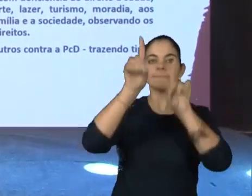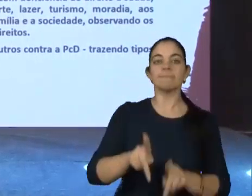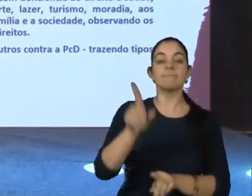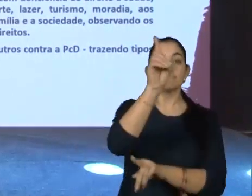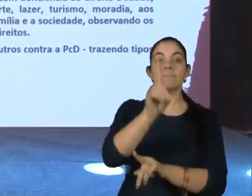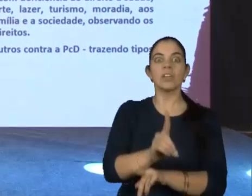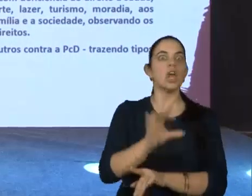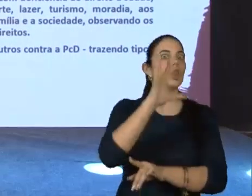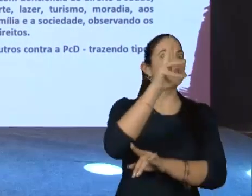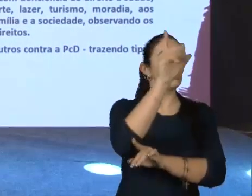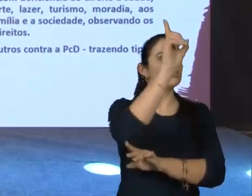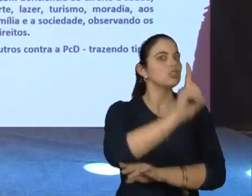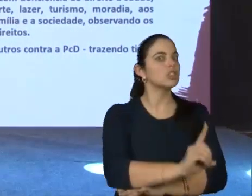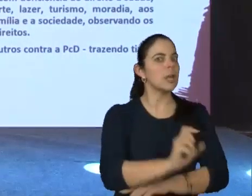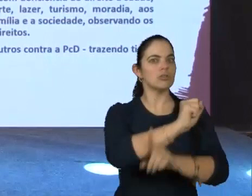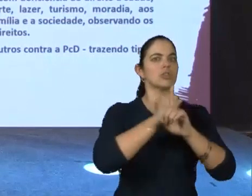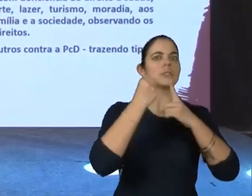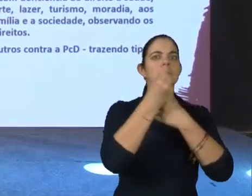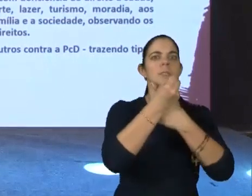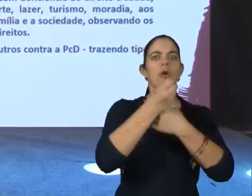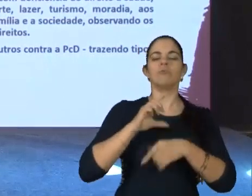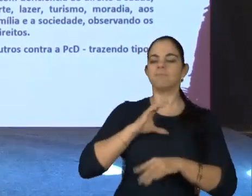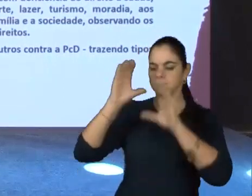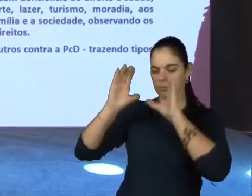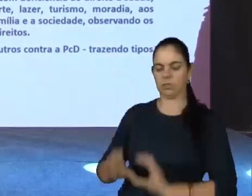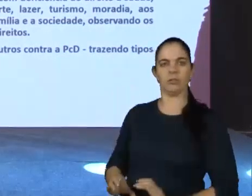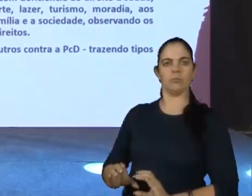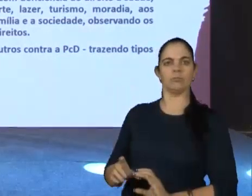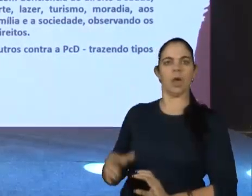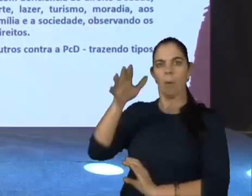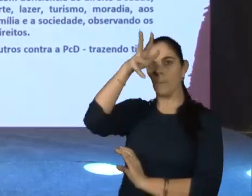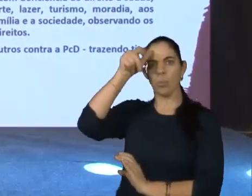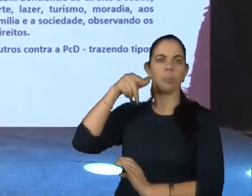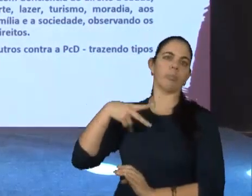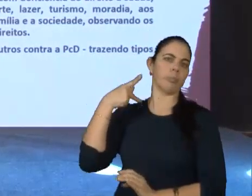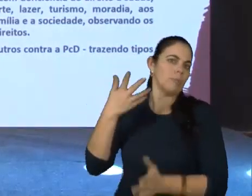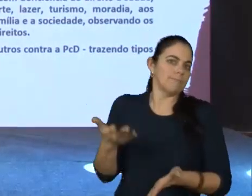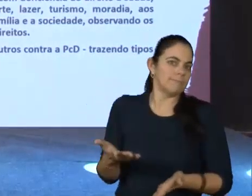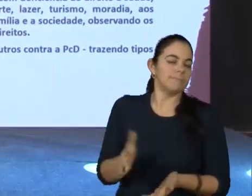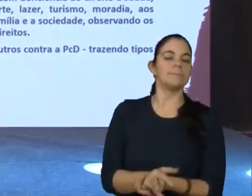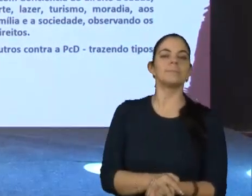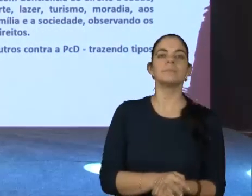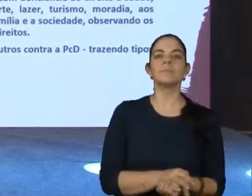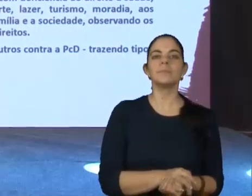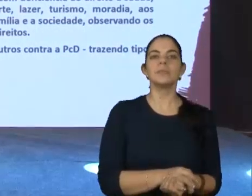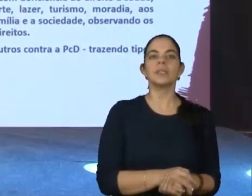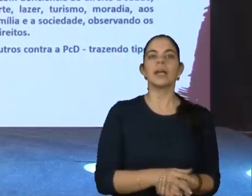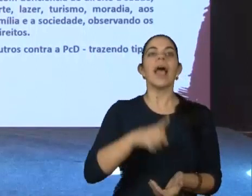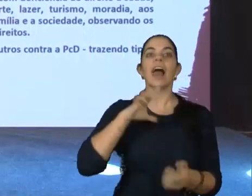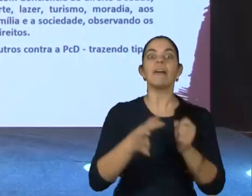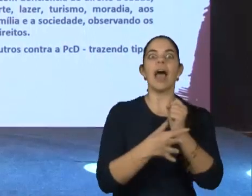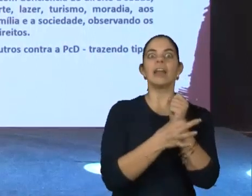de todos os direitos sociais, civis, públicos, enfim. Ela vem